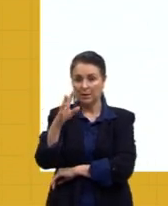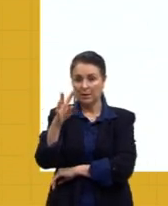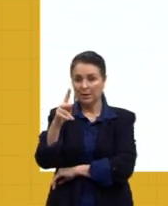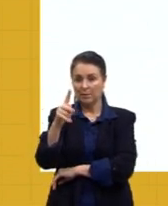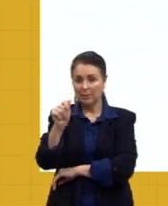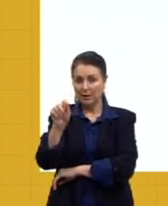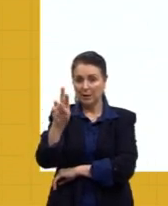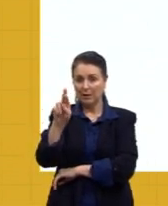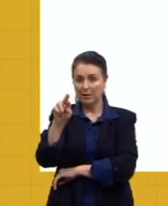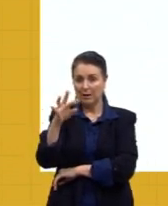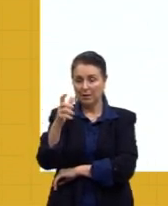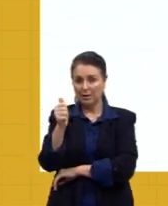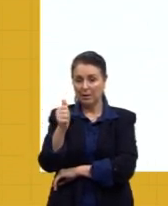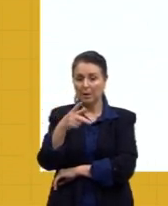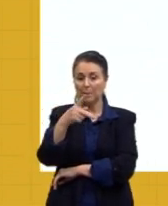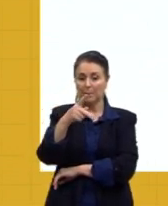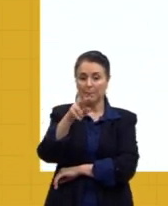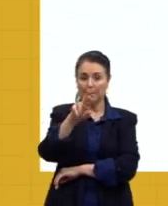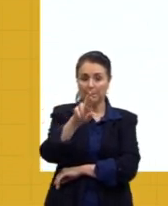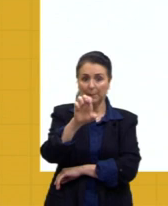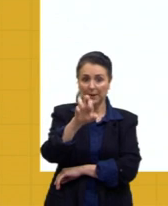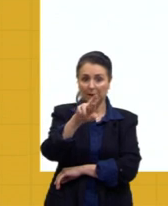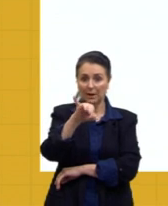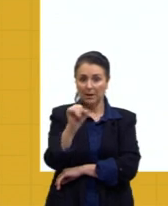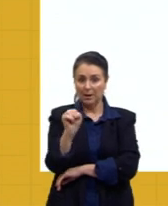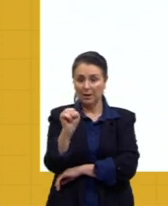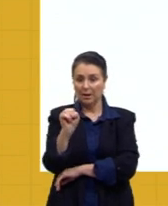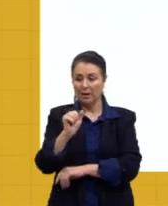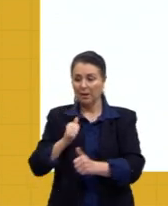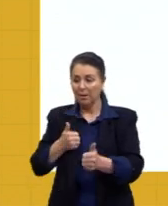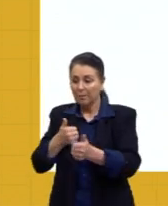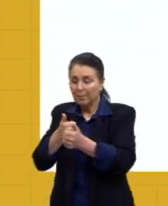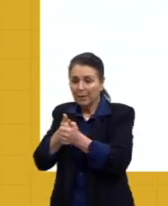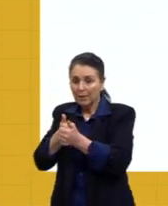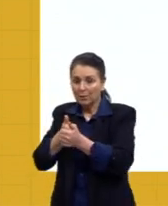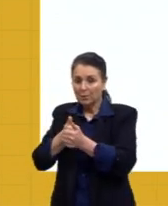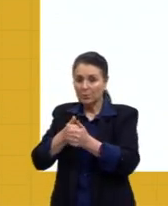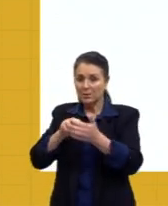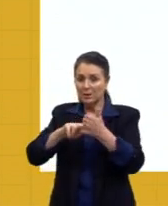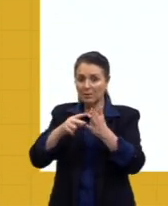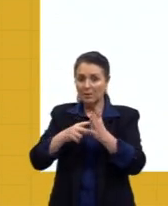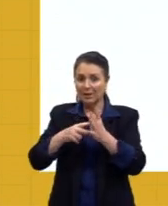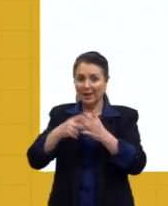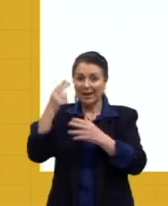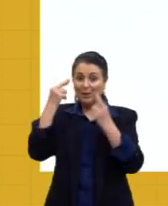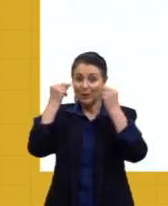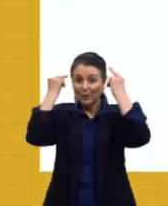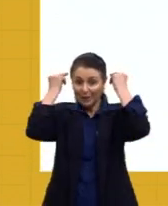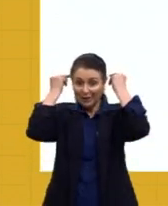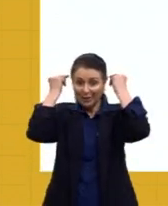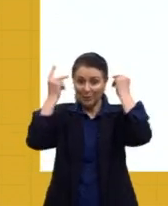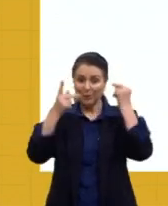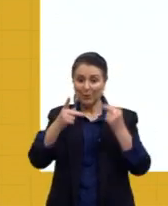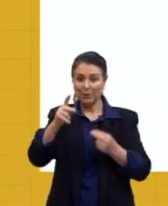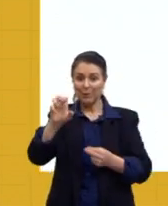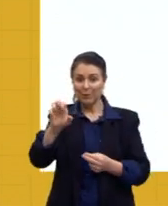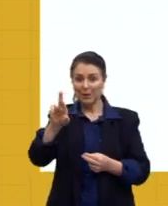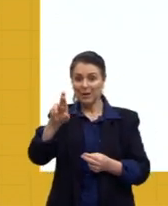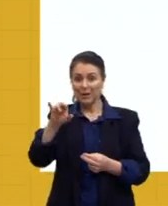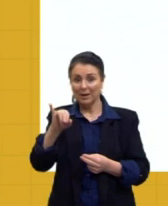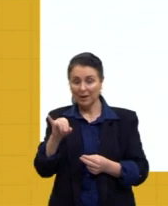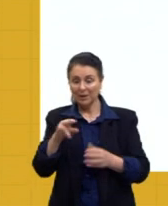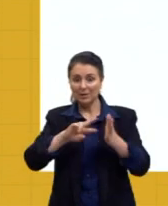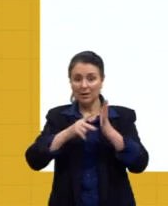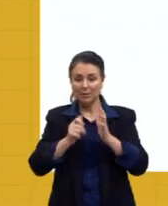Lembrem que peri vem do grego ao redor, em torno. Então, isso também pode ser chamado de